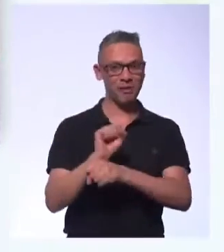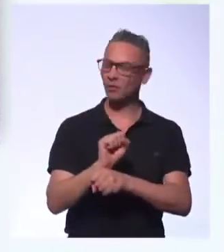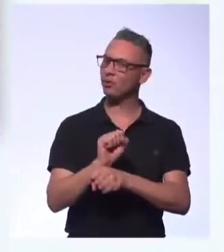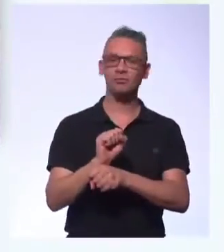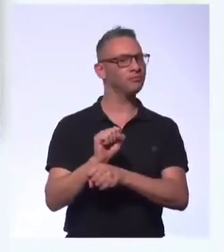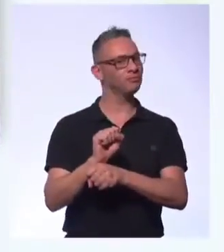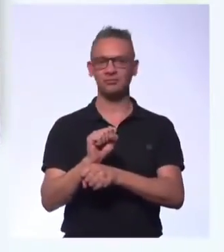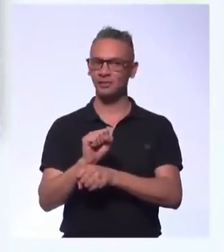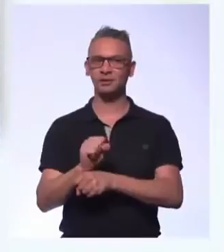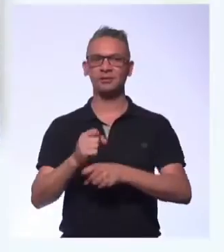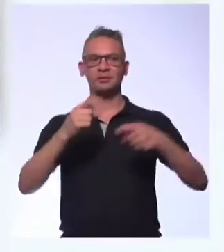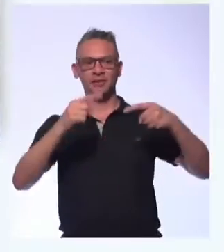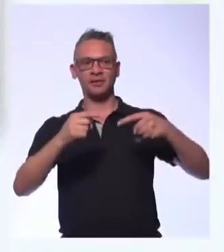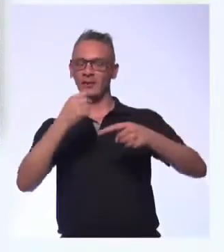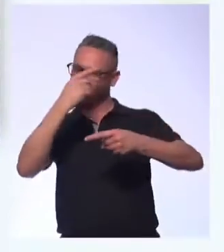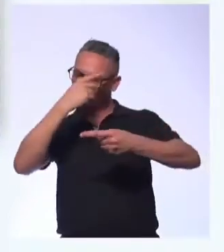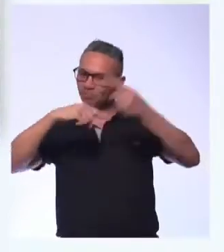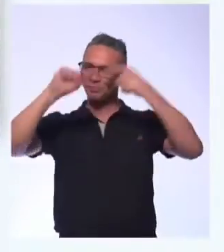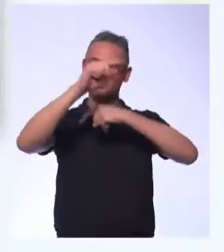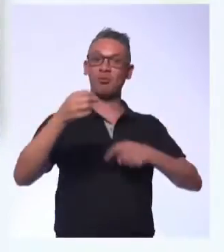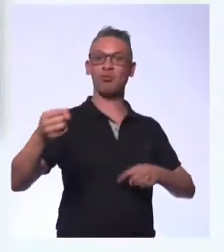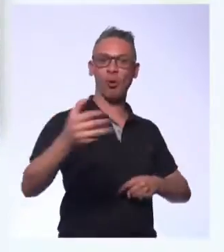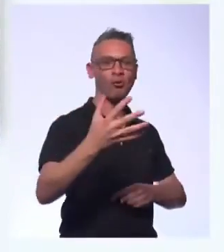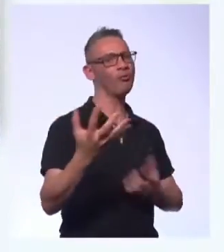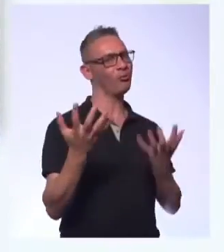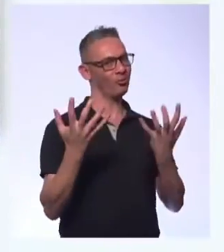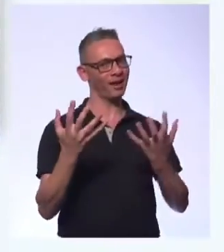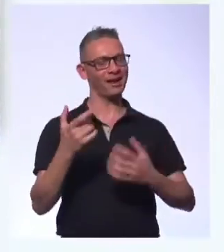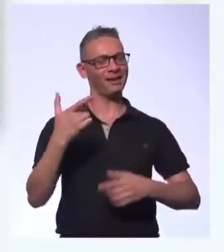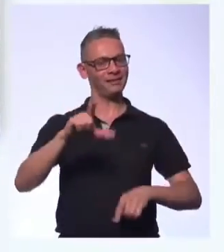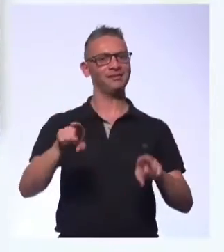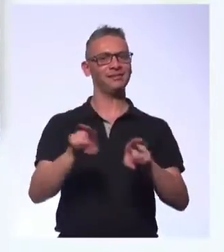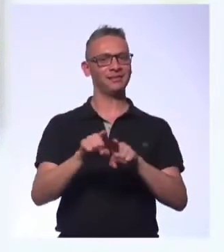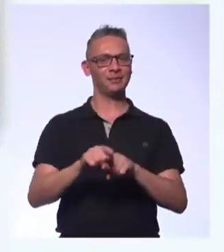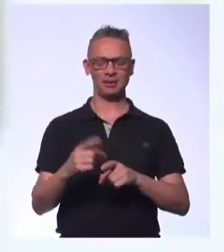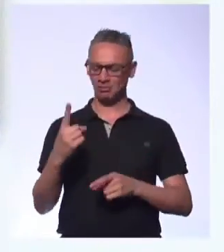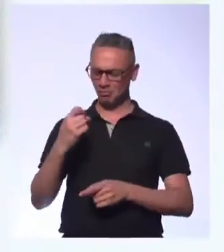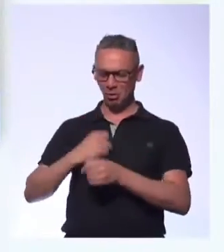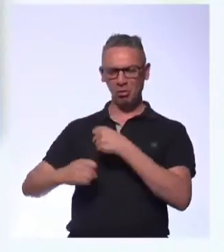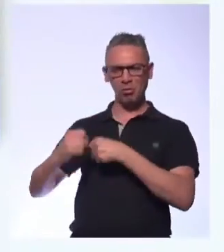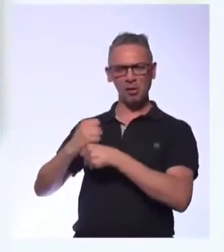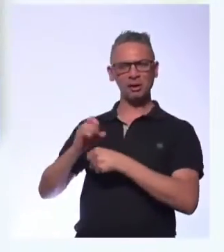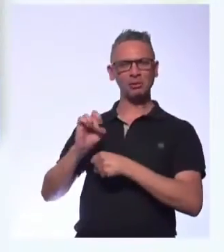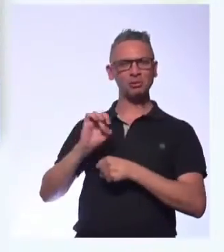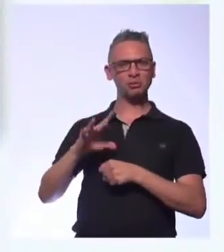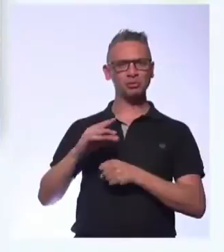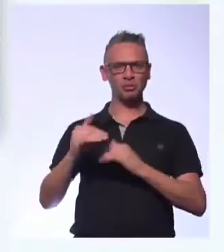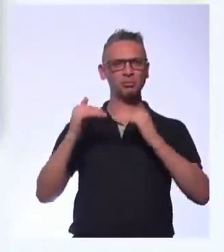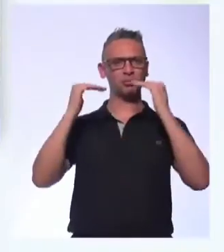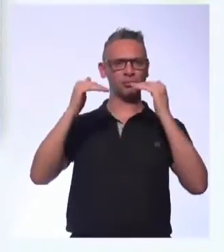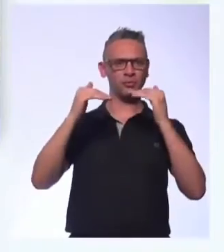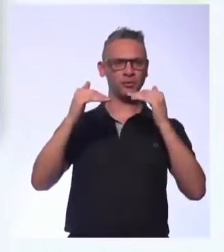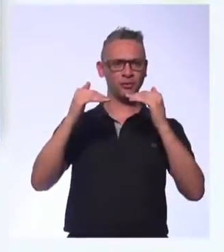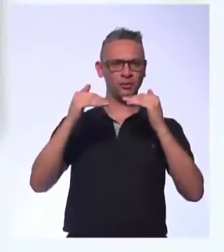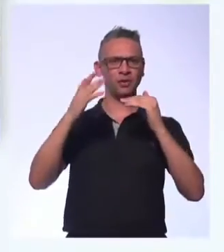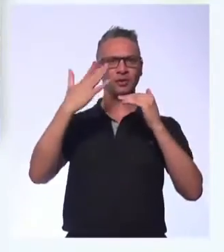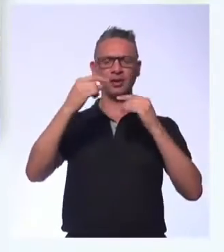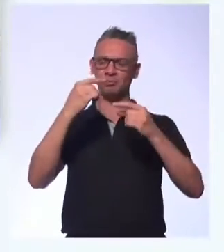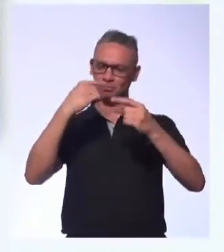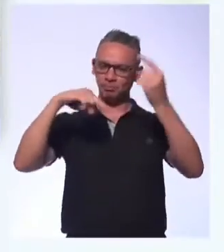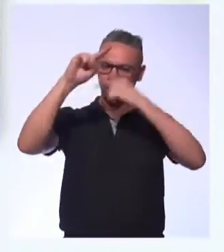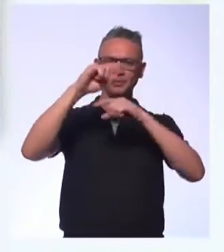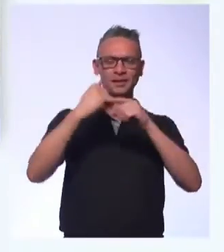próximos desafios. Já quer desafio novo? Sim. Mas faz só um ano que você está nessa posição? Não, já é até o suficiente.